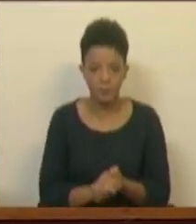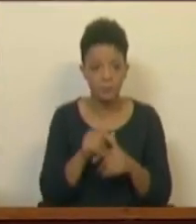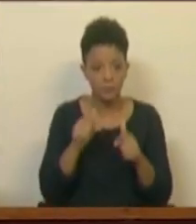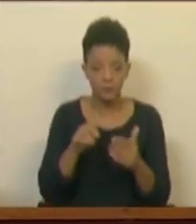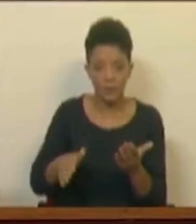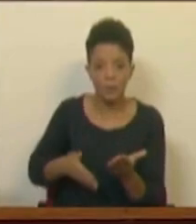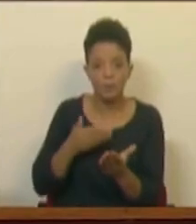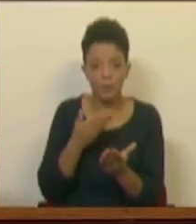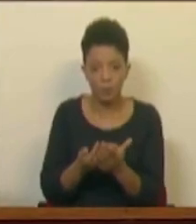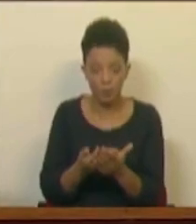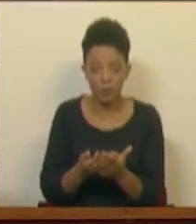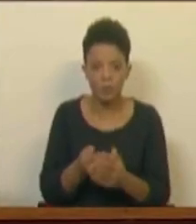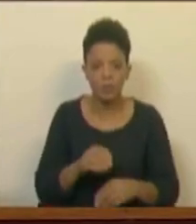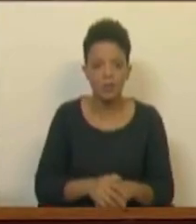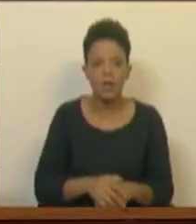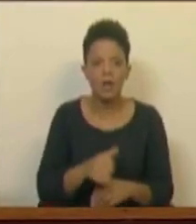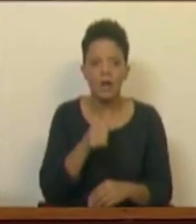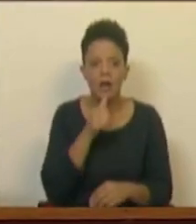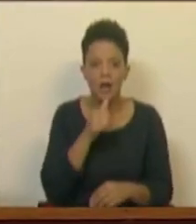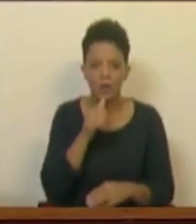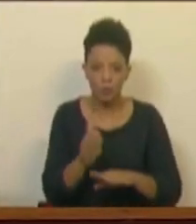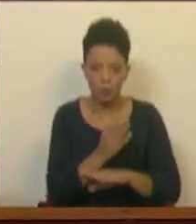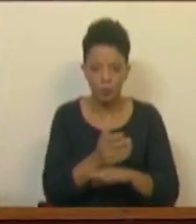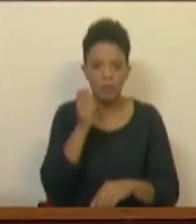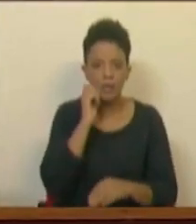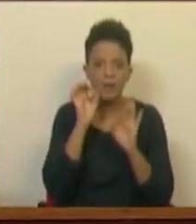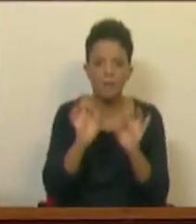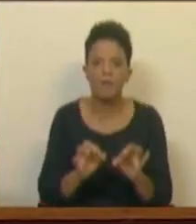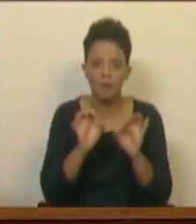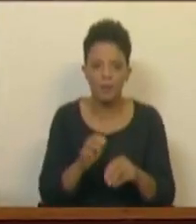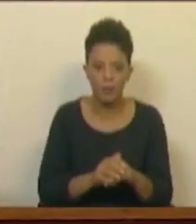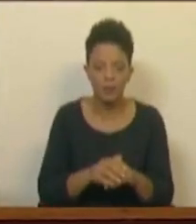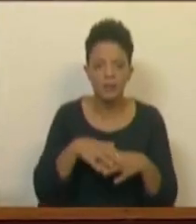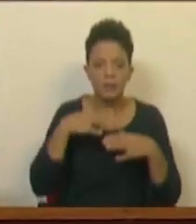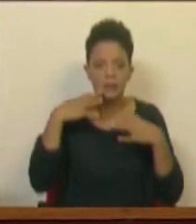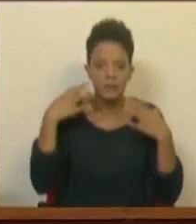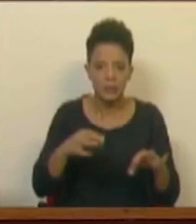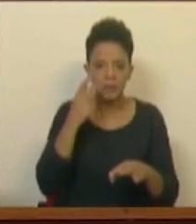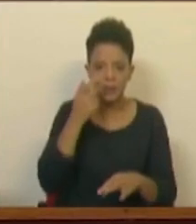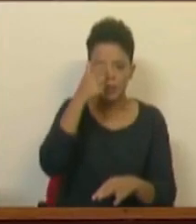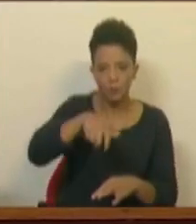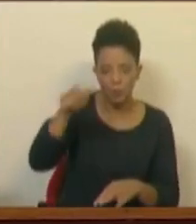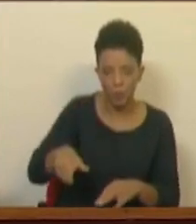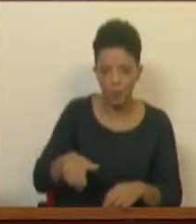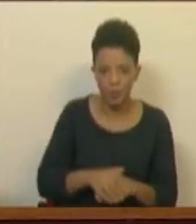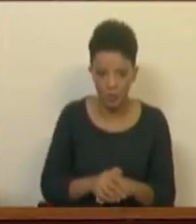com estas propostas vê-se um separador de águas. Quem é que está a favor da simplificação da vida das pessoas,